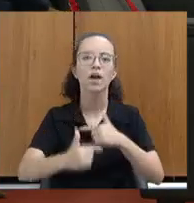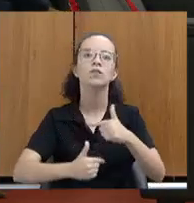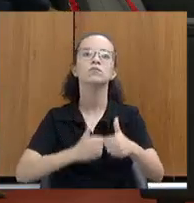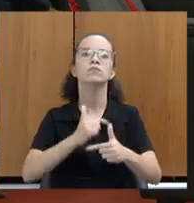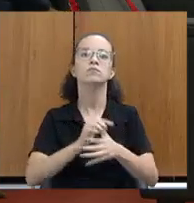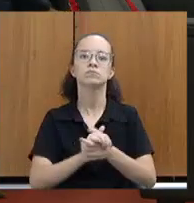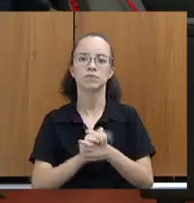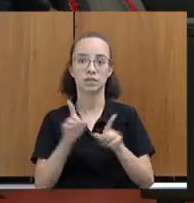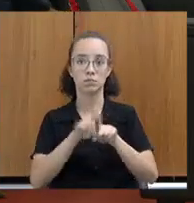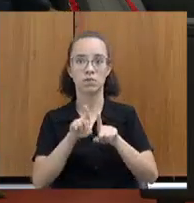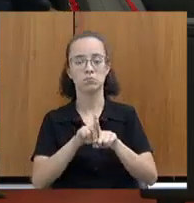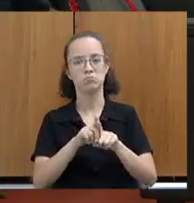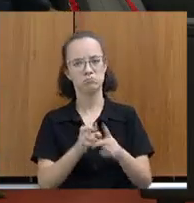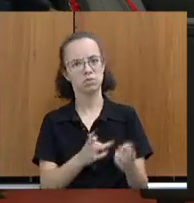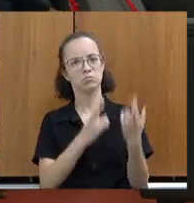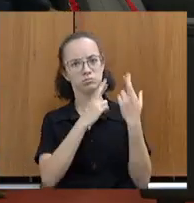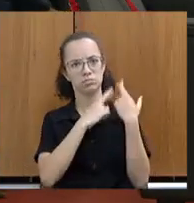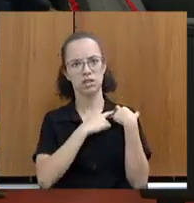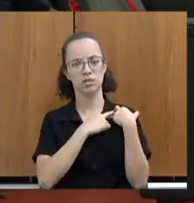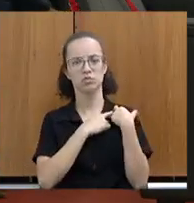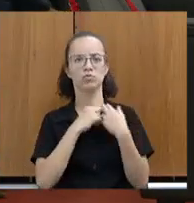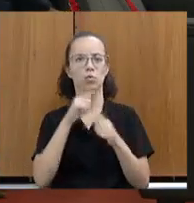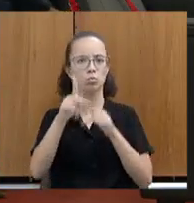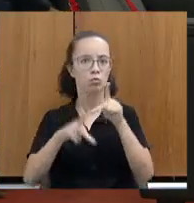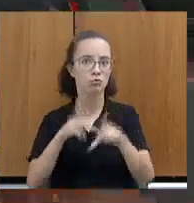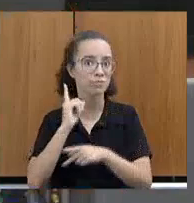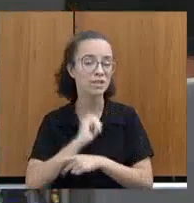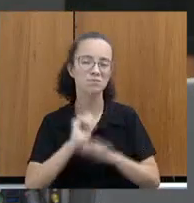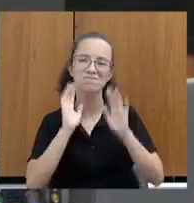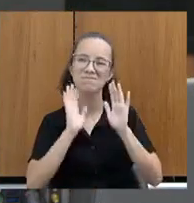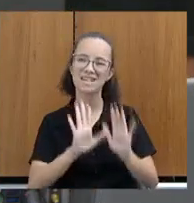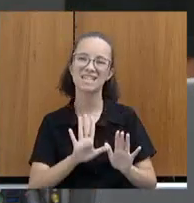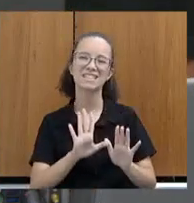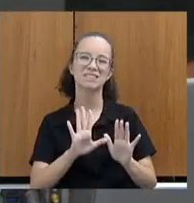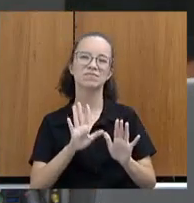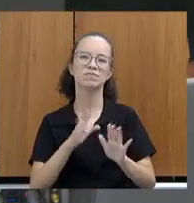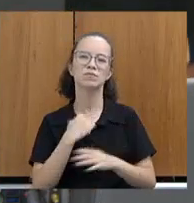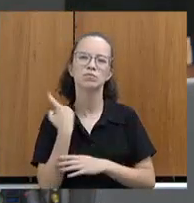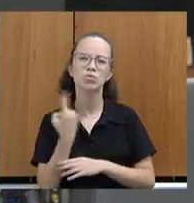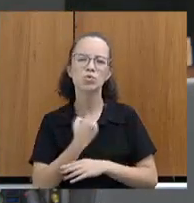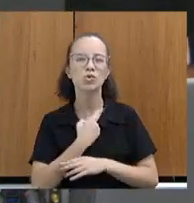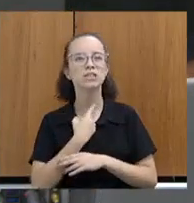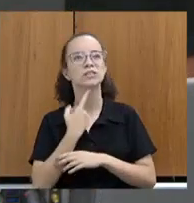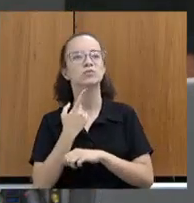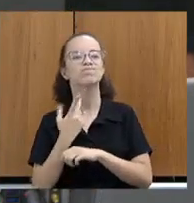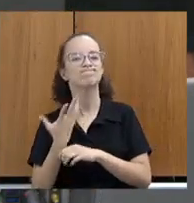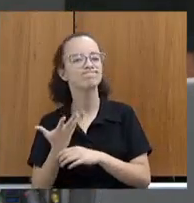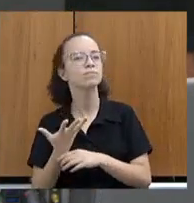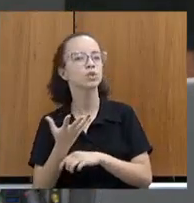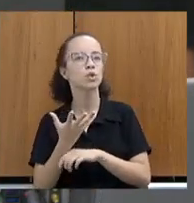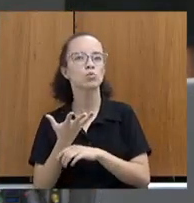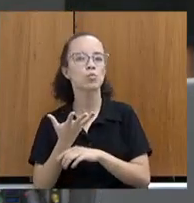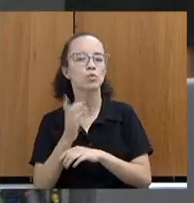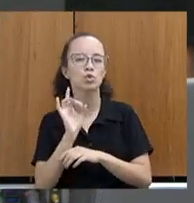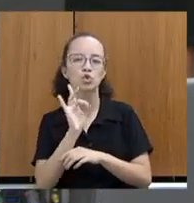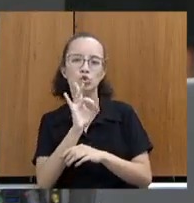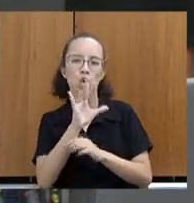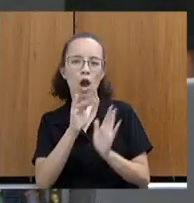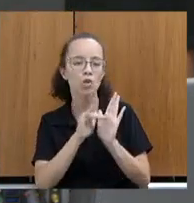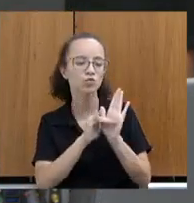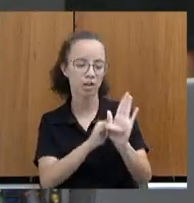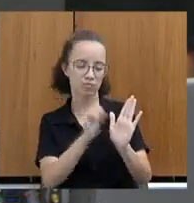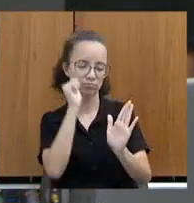compromisso com o povo mineiro. Mas a gente busca aqui somar no sentido de contribuir.